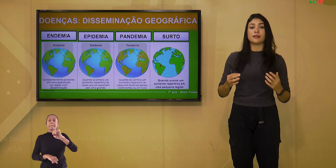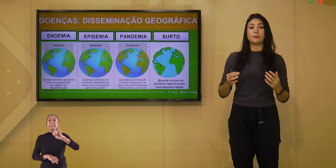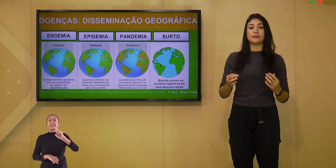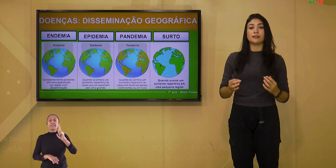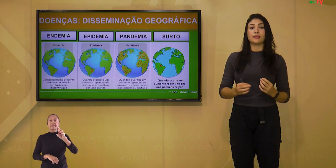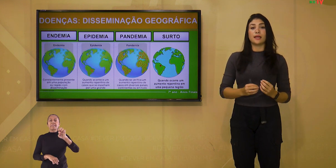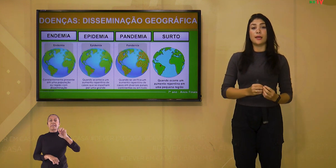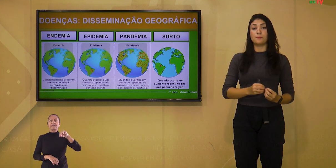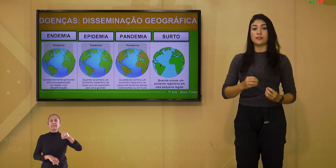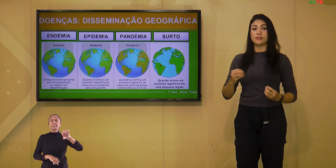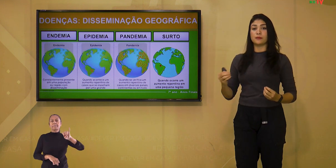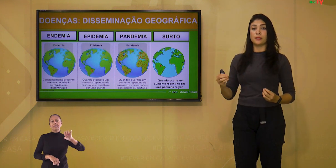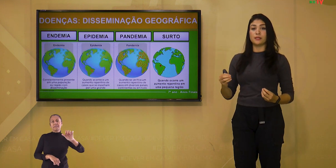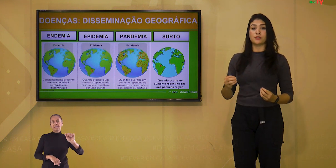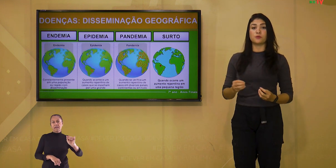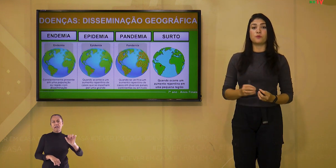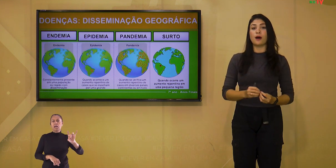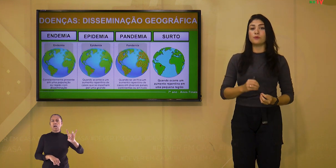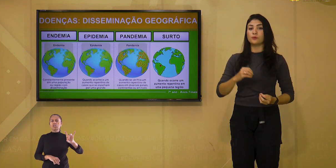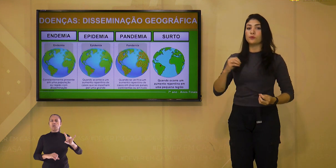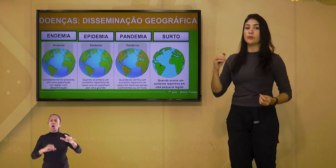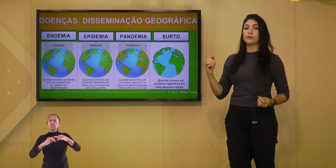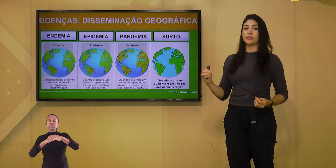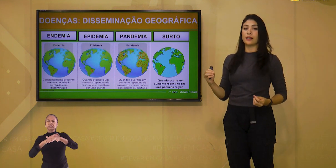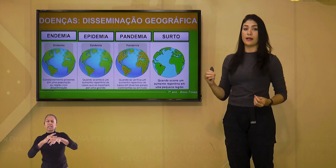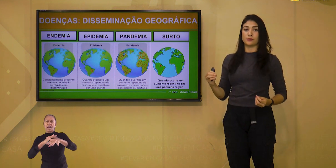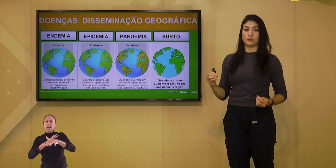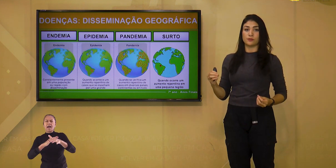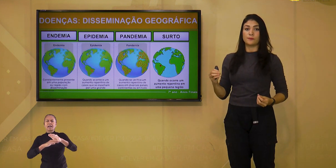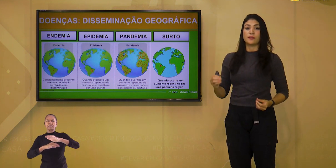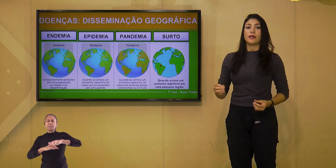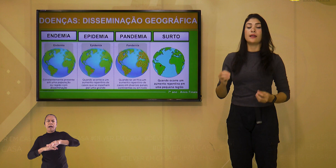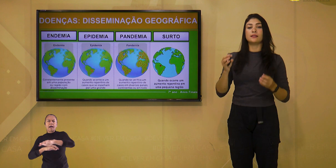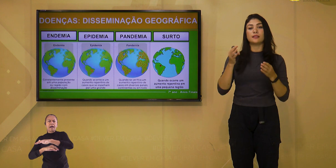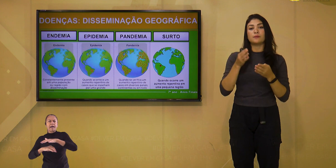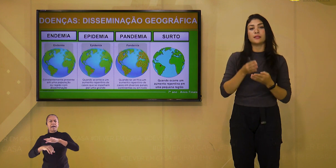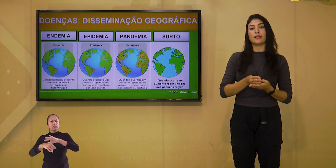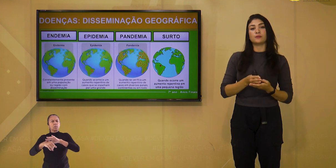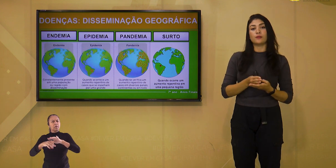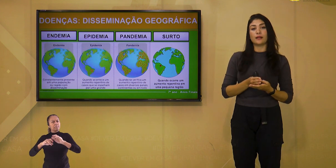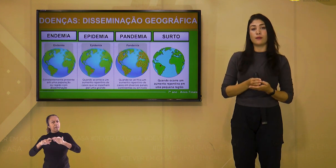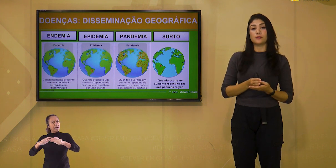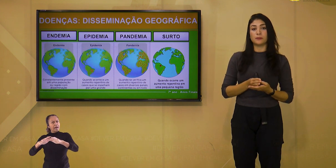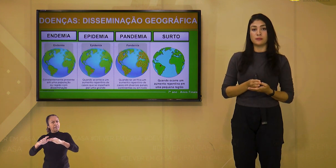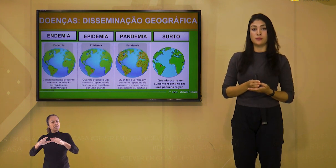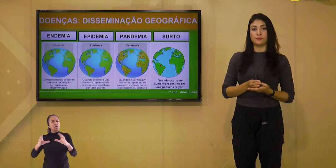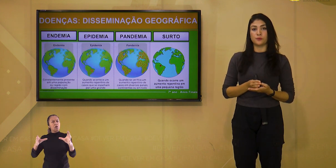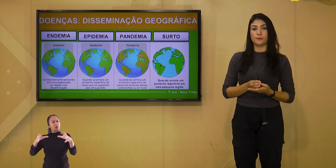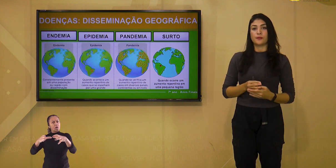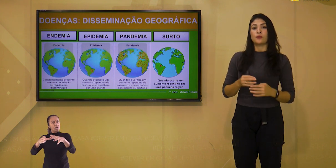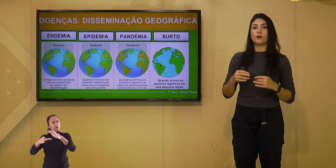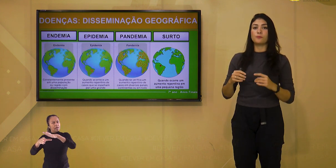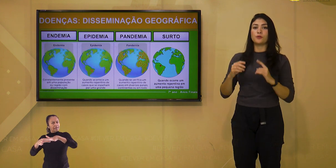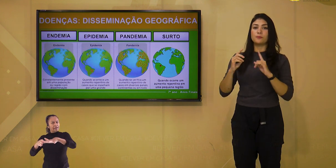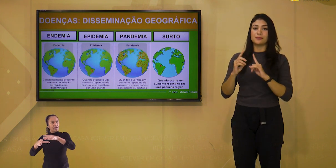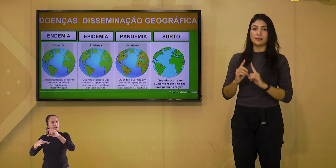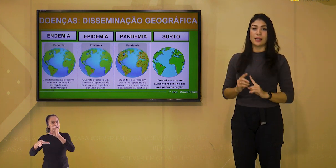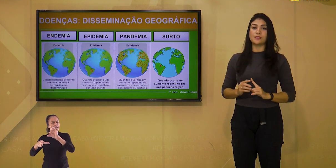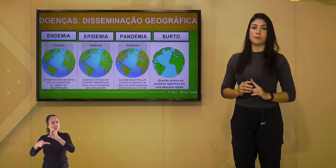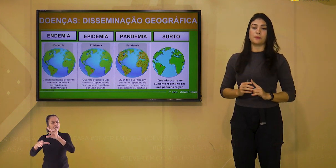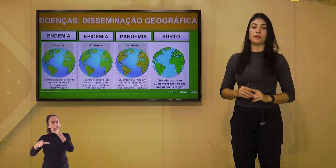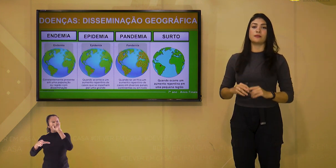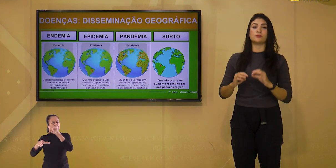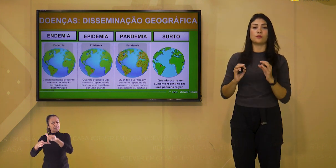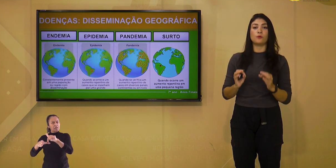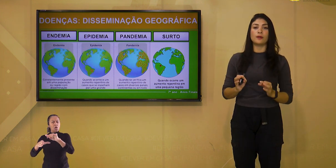doença se apresenta repentinamente com alto número de casos, em determinado local específico, como em uma